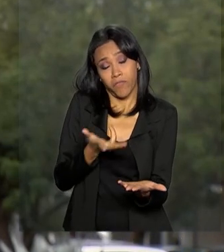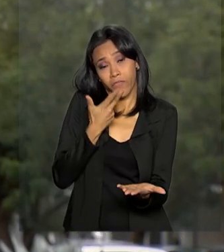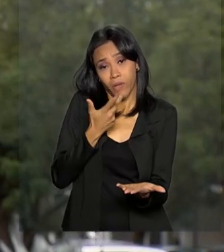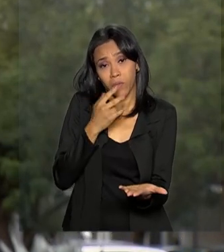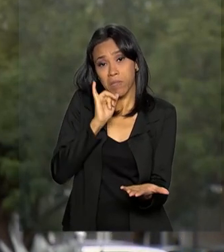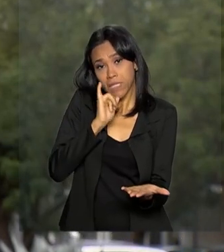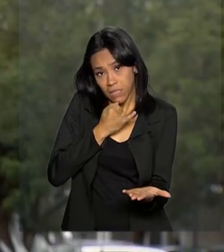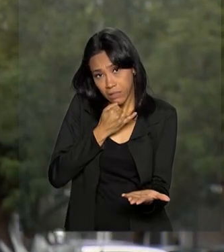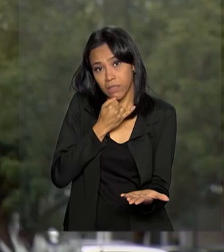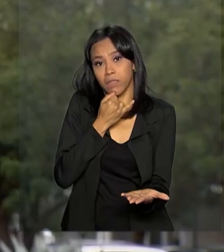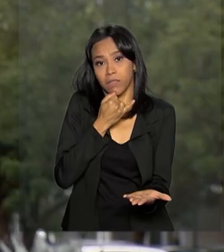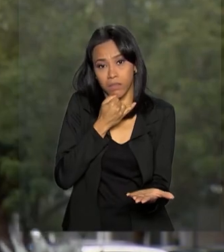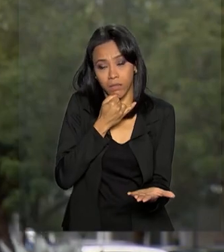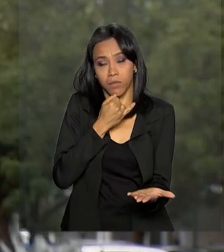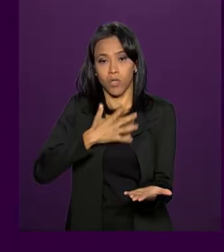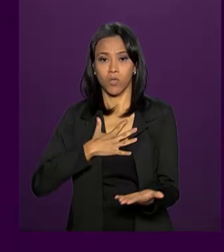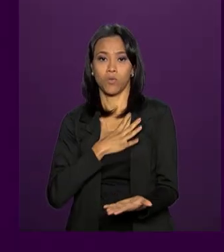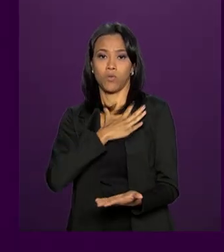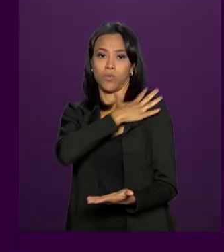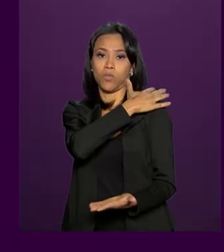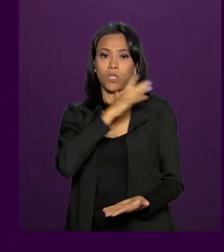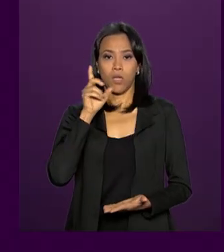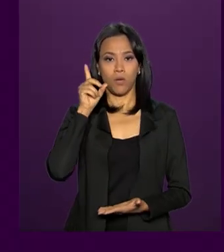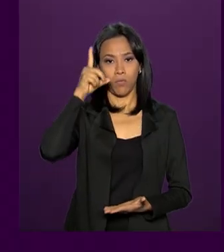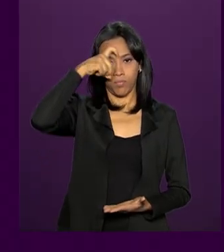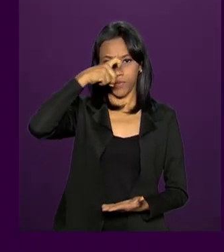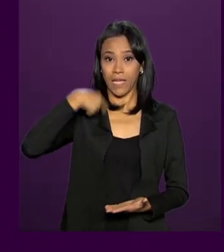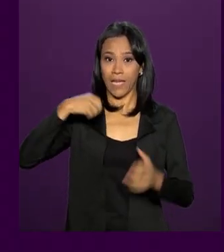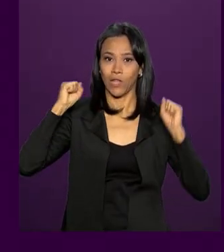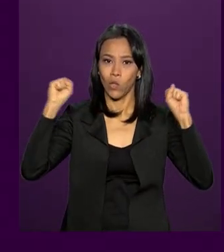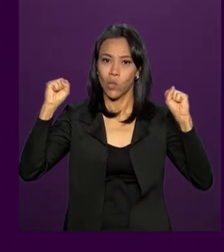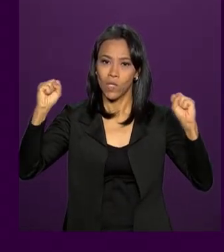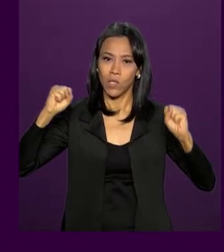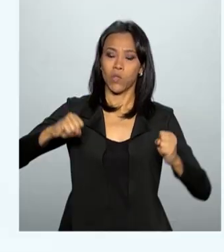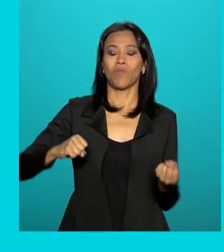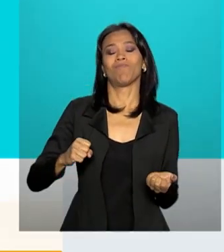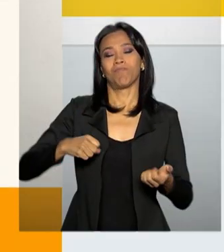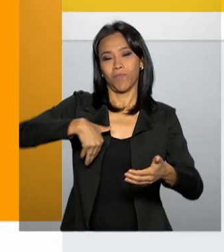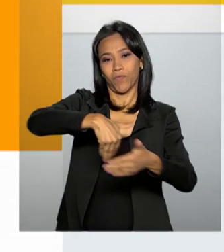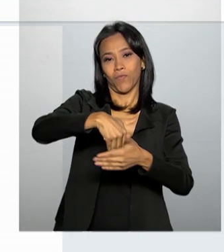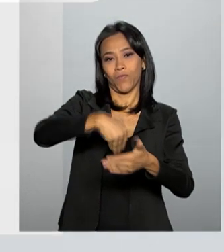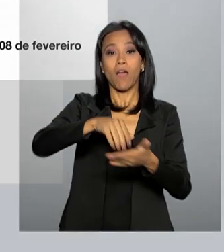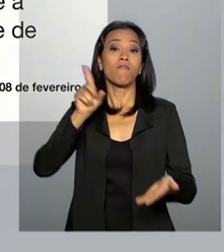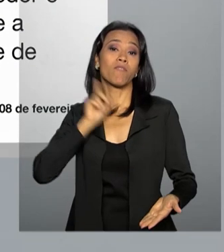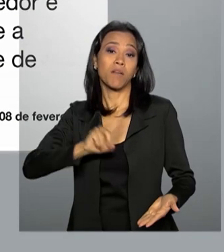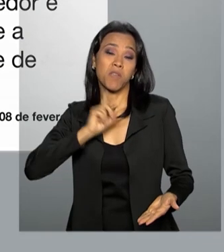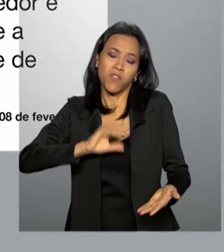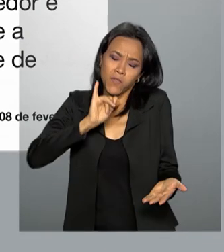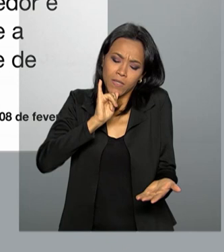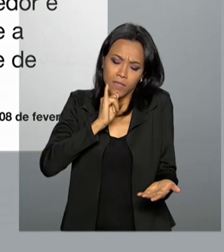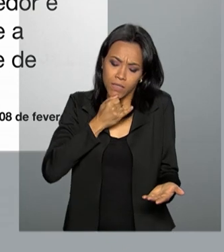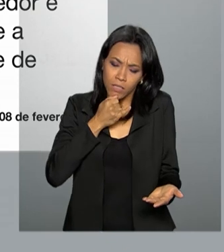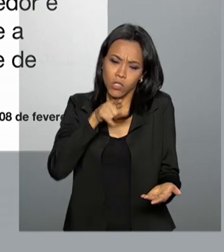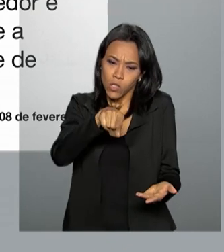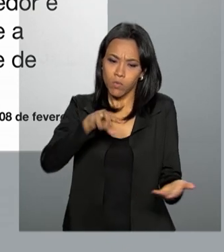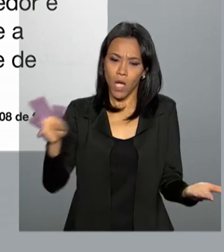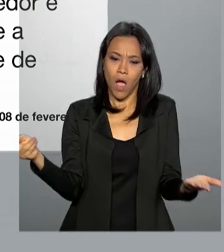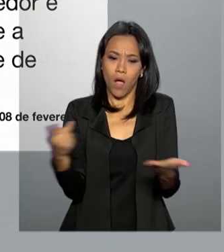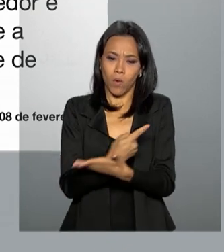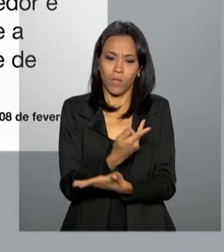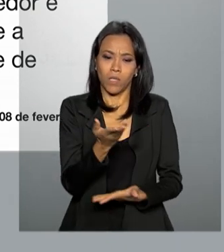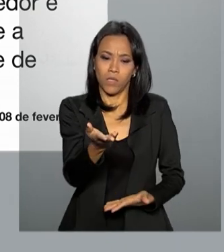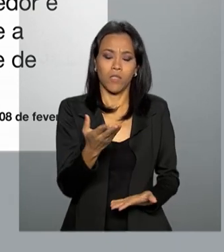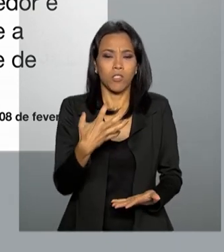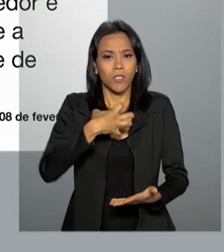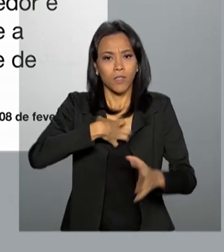nas redes sociais. O general Mourão, é torcedor do Flamengo, se diz profundamente triste e solidariza-se com a